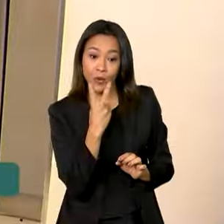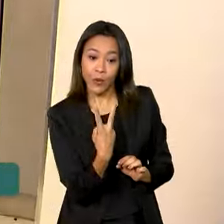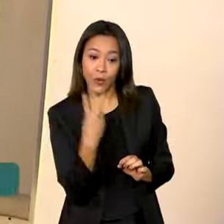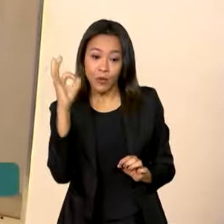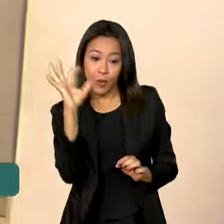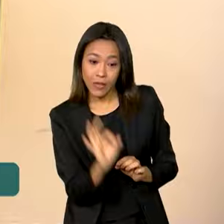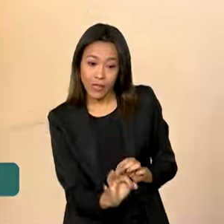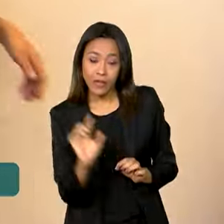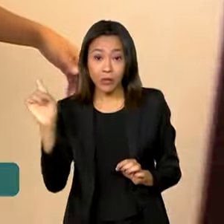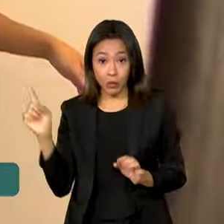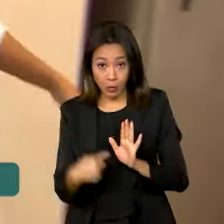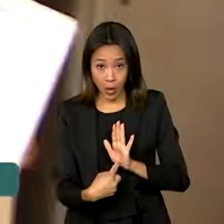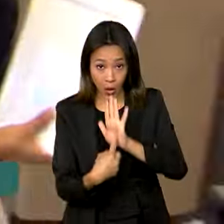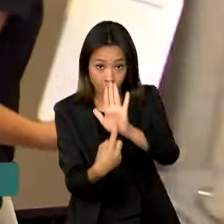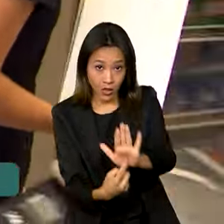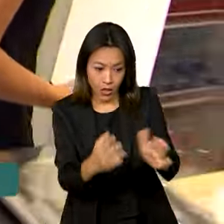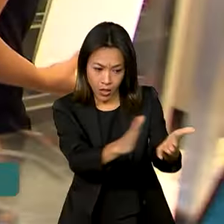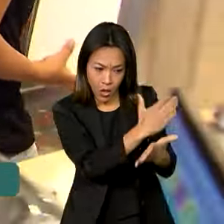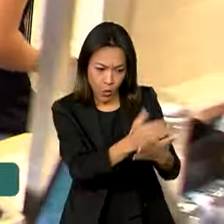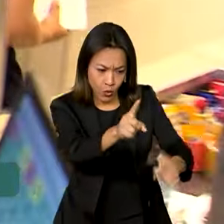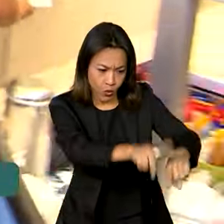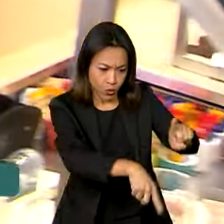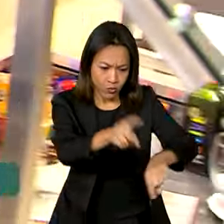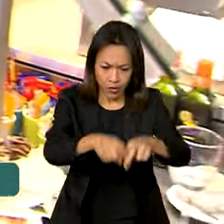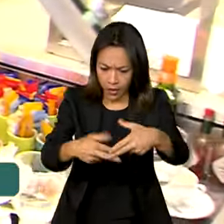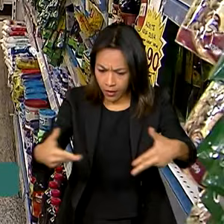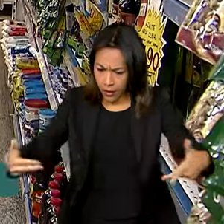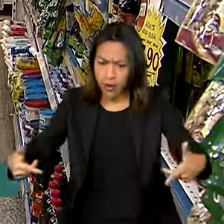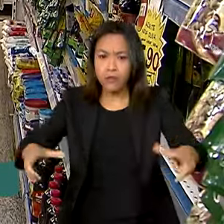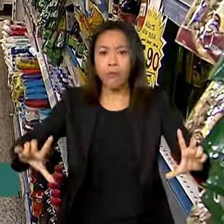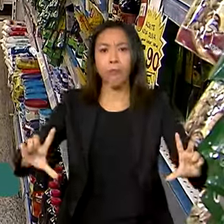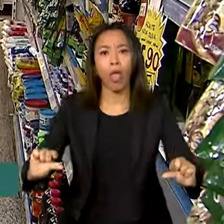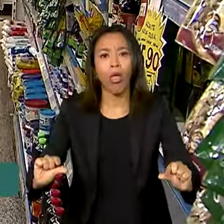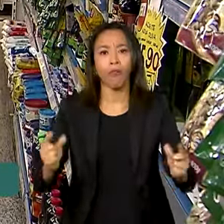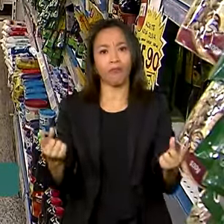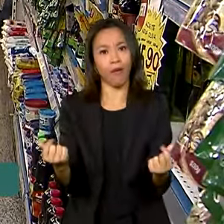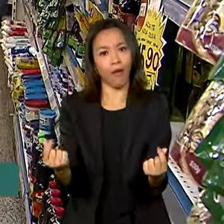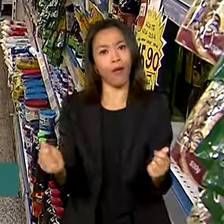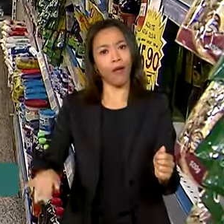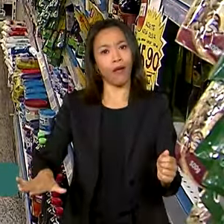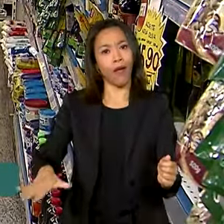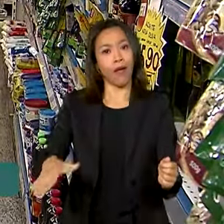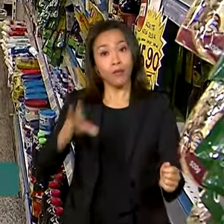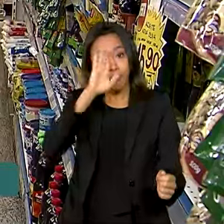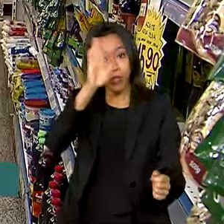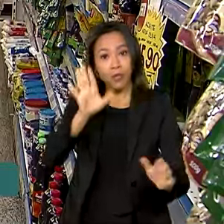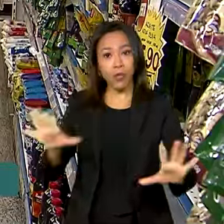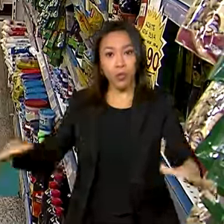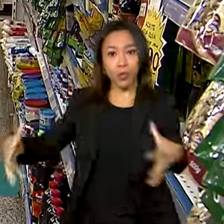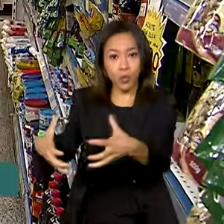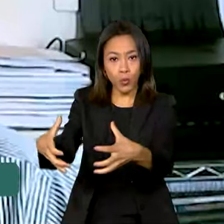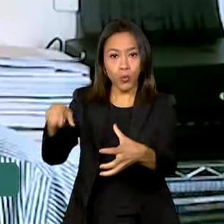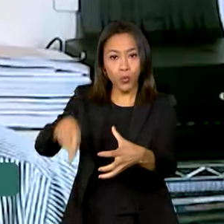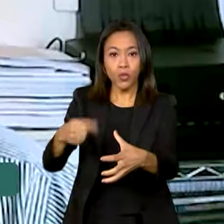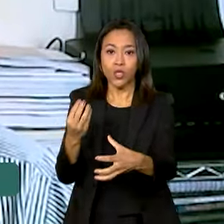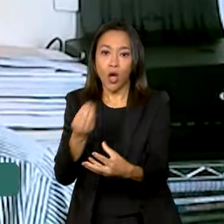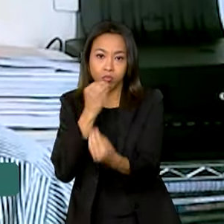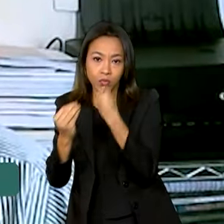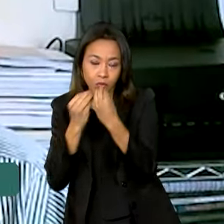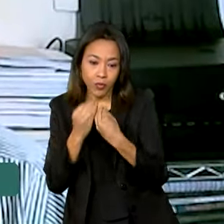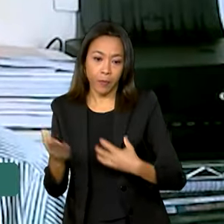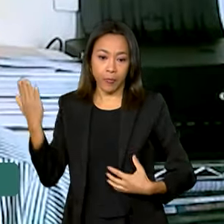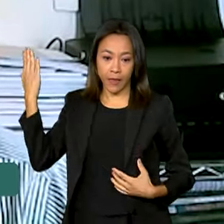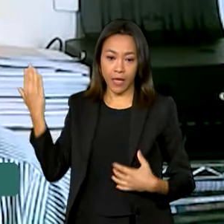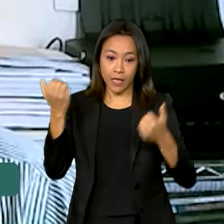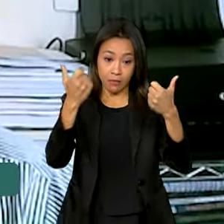indica que alguns produtos ficaram mais baratos, principalmente no grupo de alimentação. Os produtos